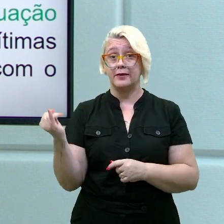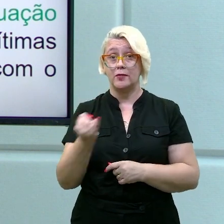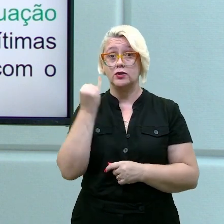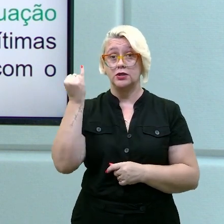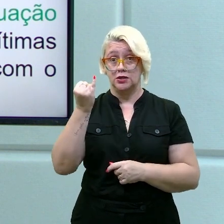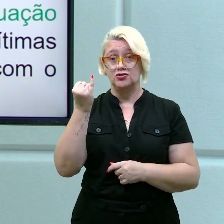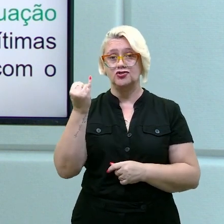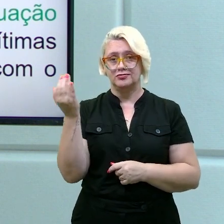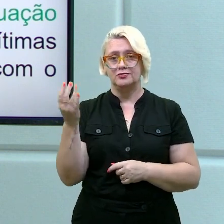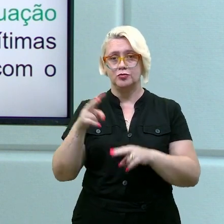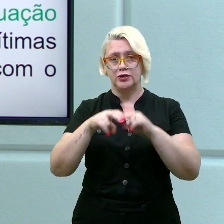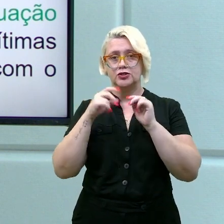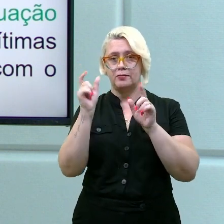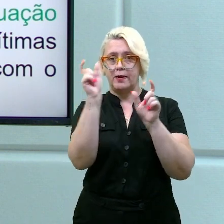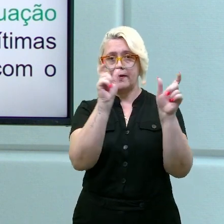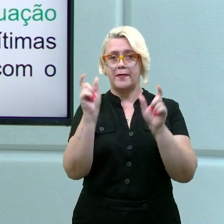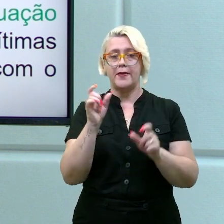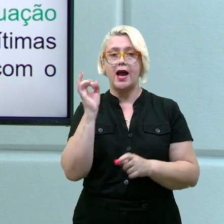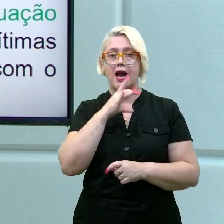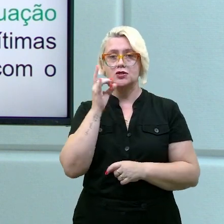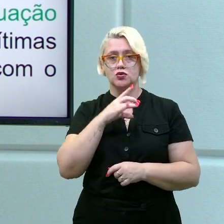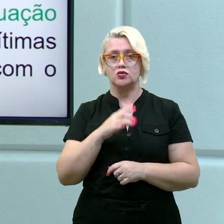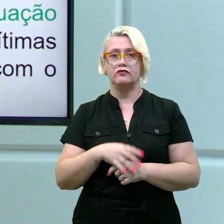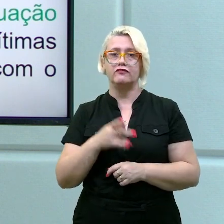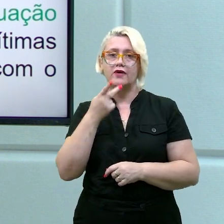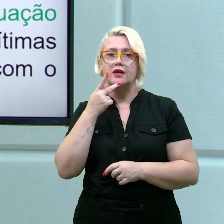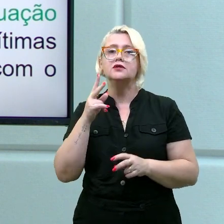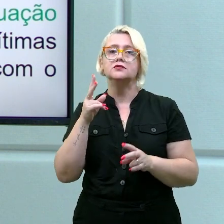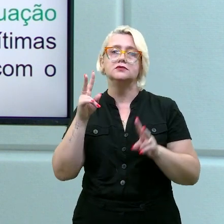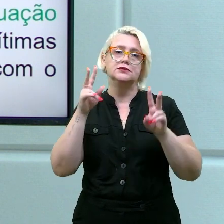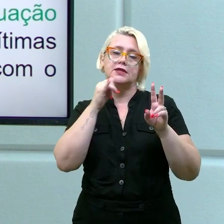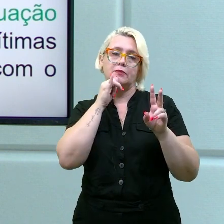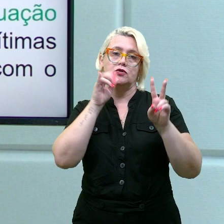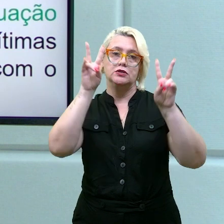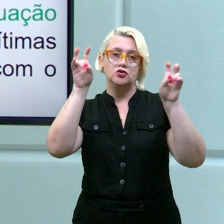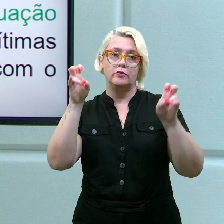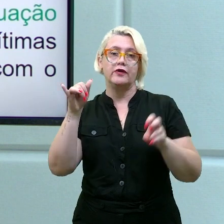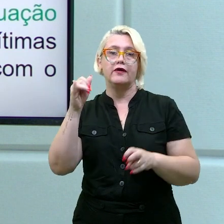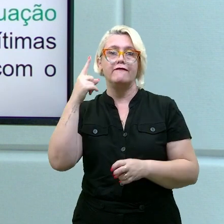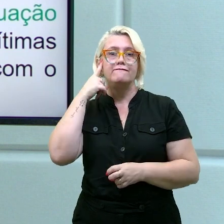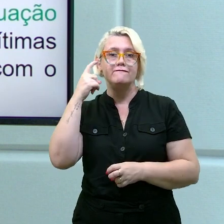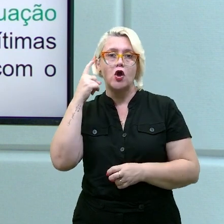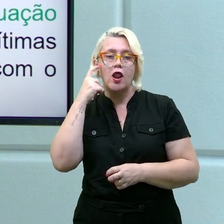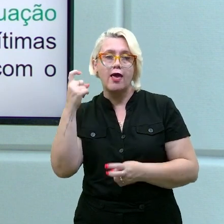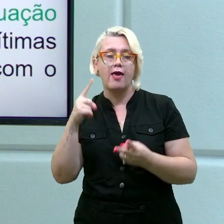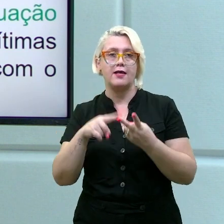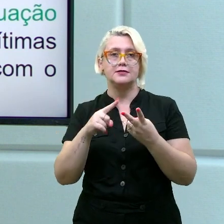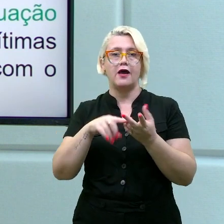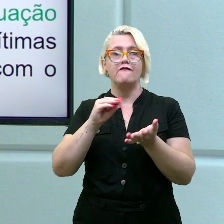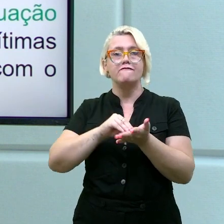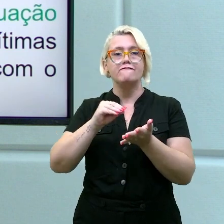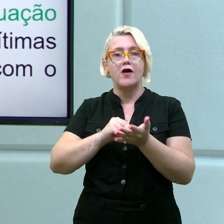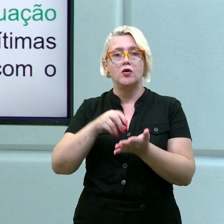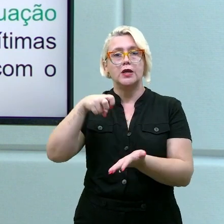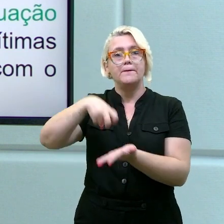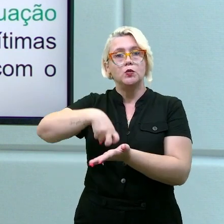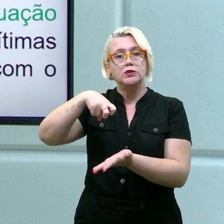precisam ser repetidas. Quando você fala de violência, quando você fala de falta de punição, por quê?